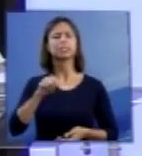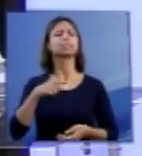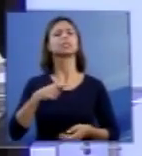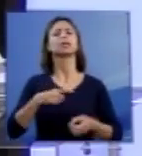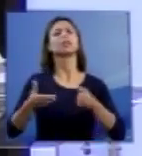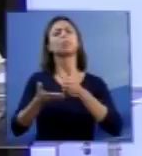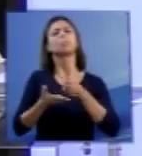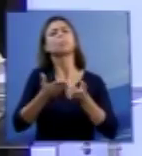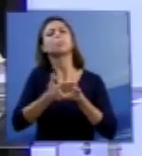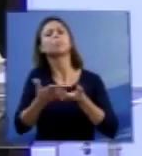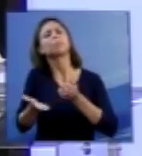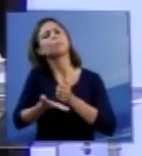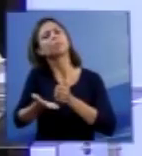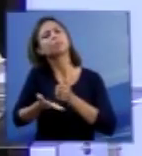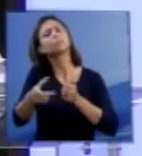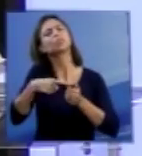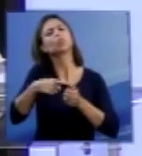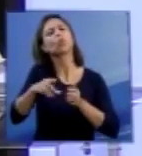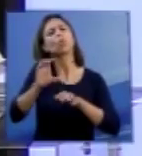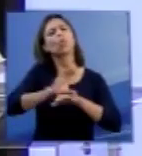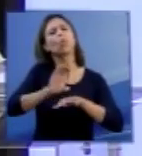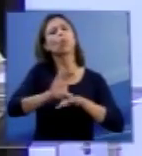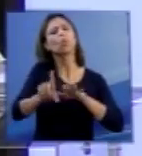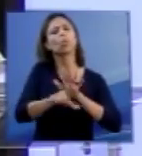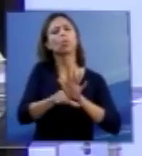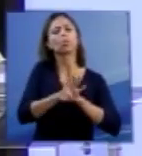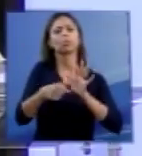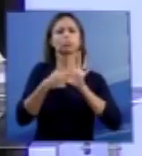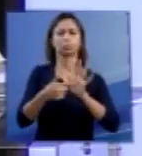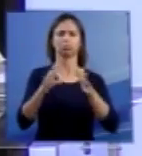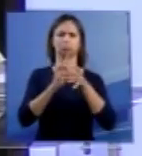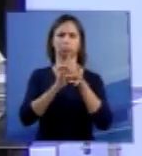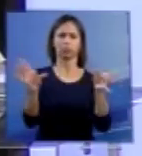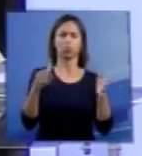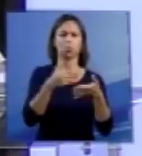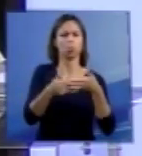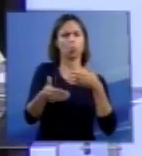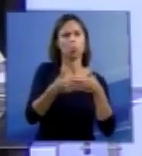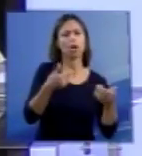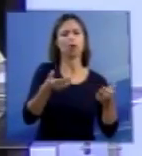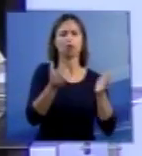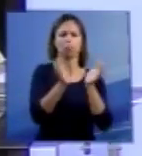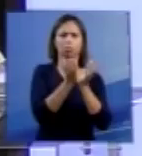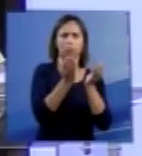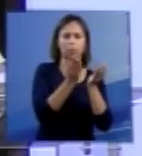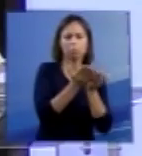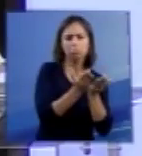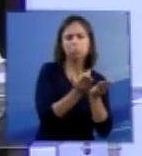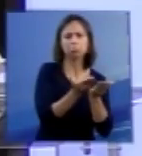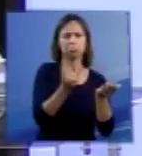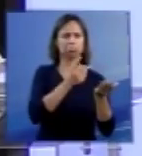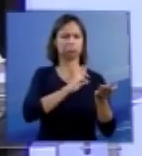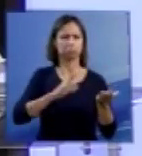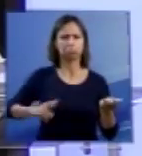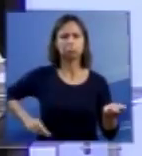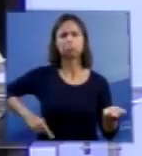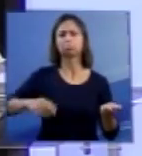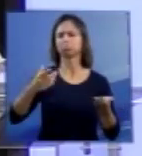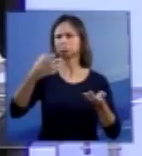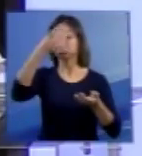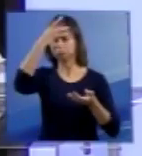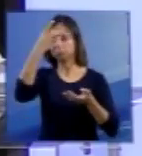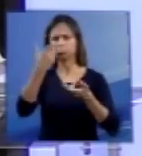assegura a livre expressão religiosa de todos os cultos, igrejas e correlatos em território nacional.